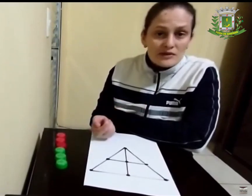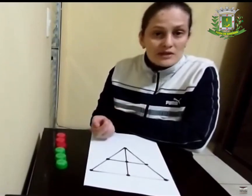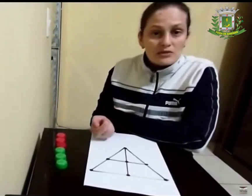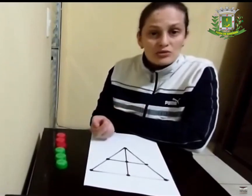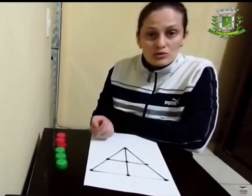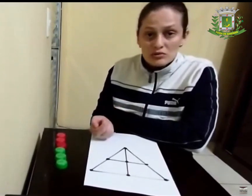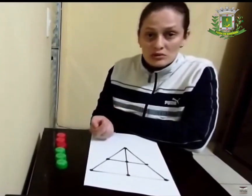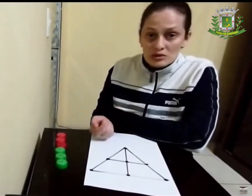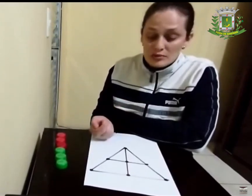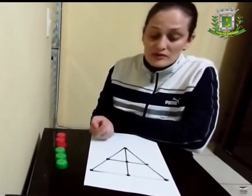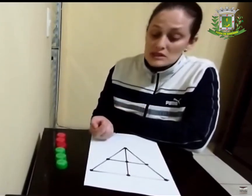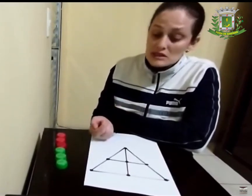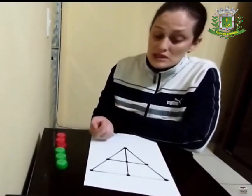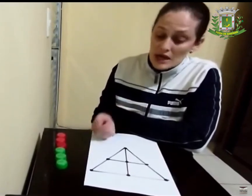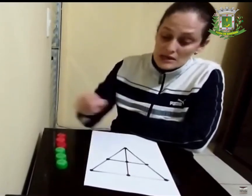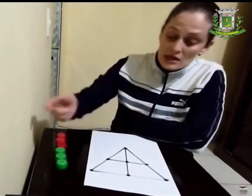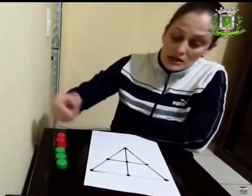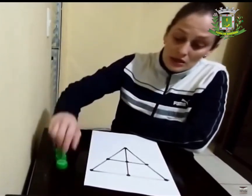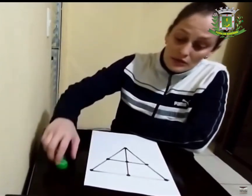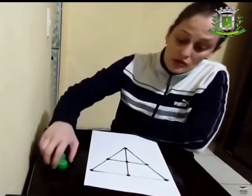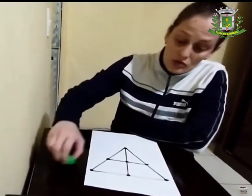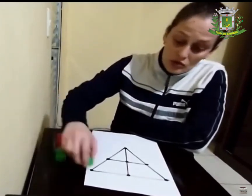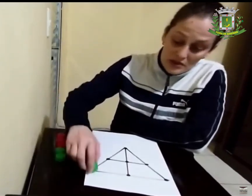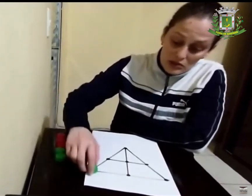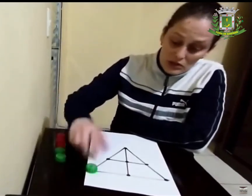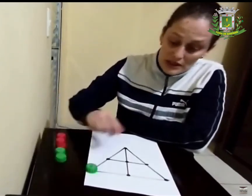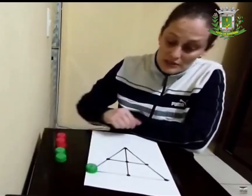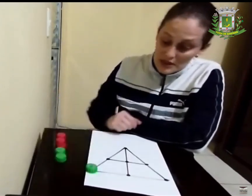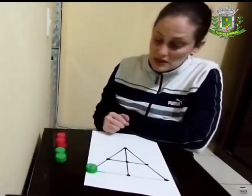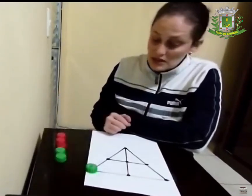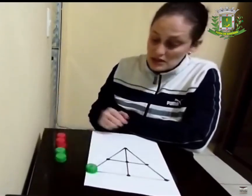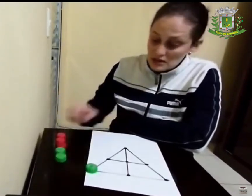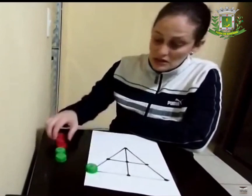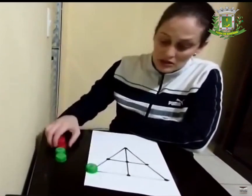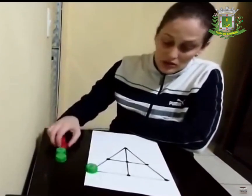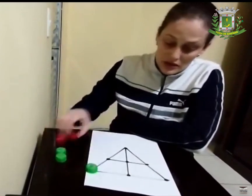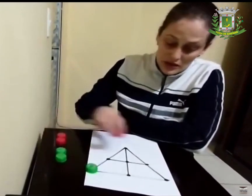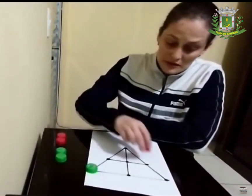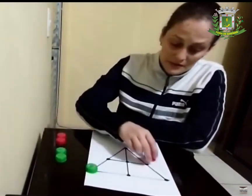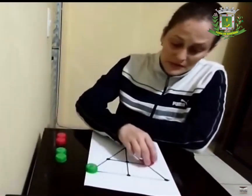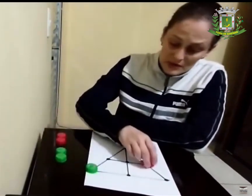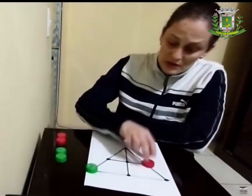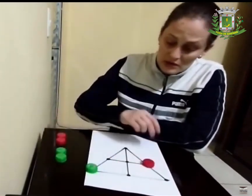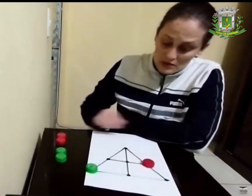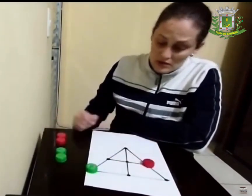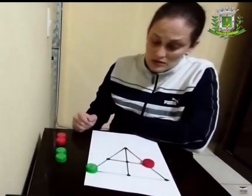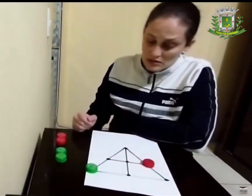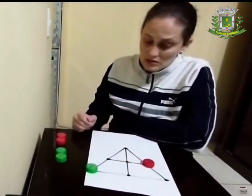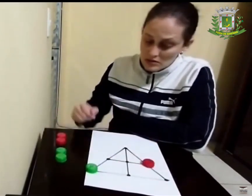Vai sobrar uma casa vazia no jogo pra vocês iniciarem. Então, eu vou começar a colocar as peças aqui, ok?